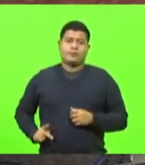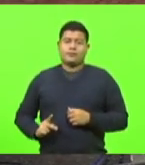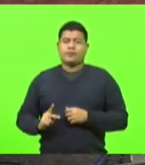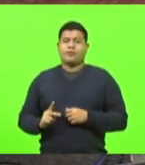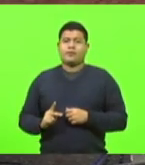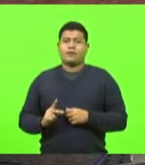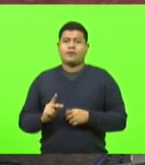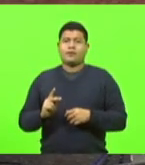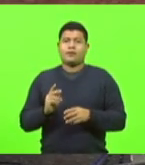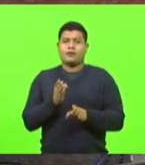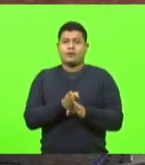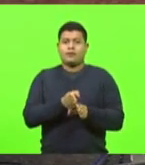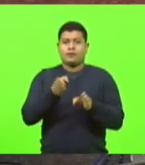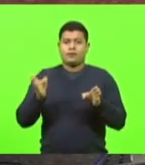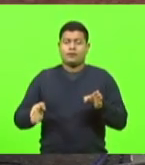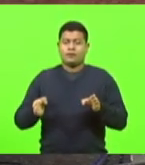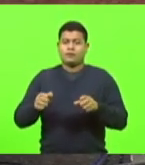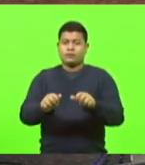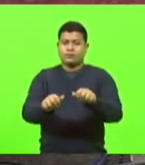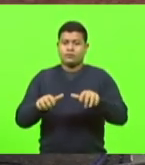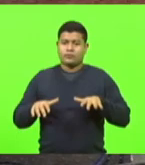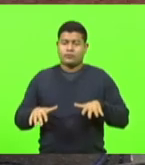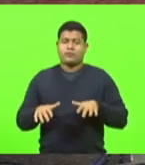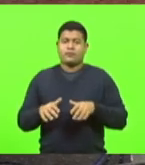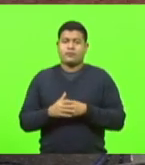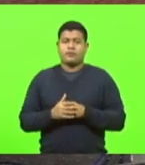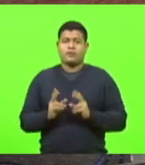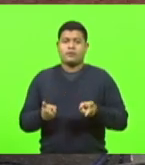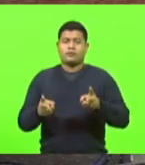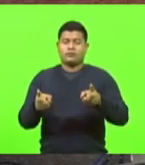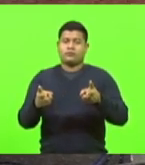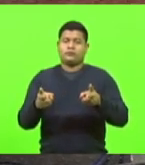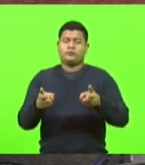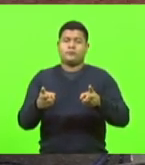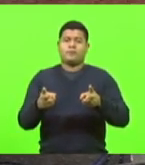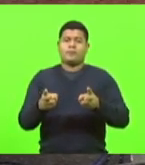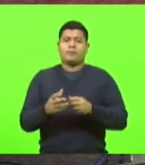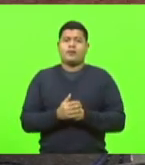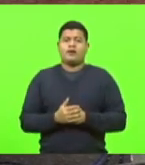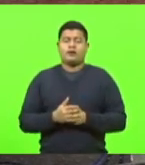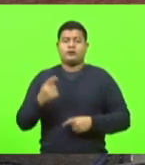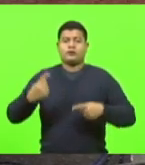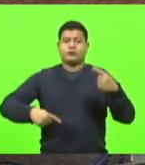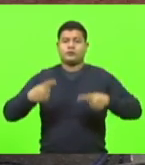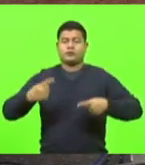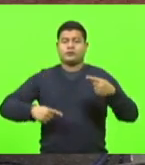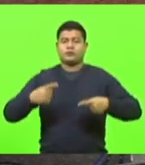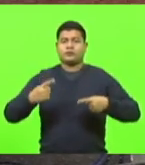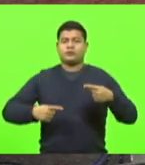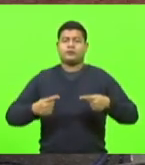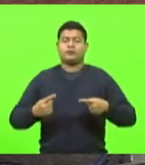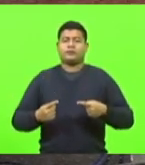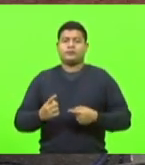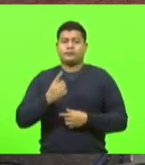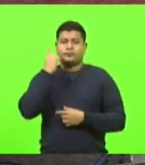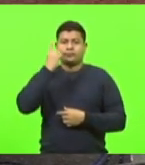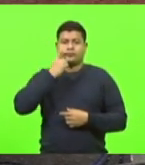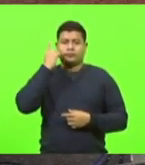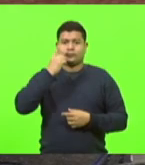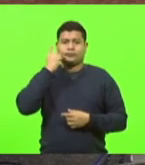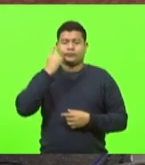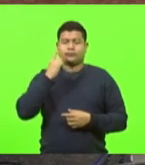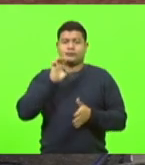indeterminado, o prazo de duração da sessão, dando continuidade, após ser discutido pelos senhores deputados. Foram